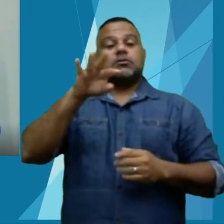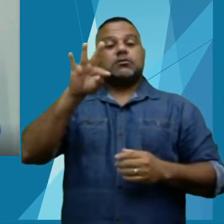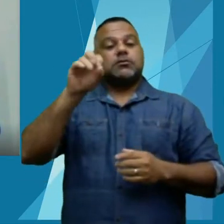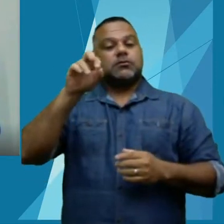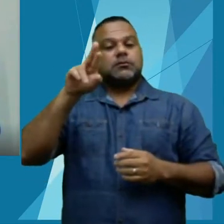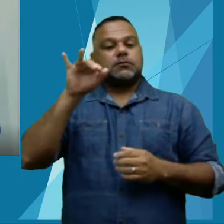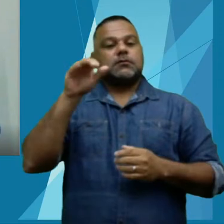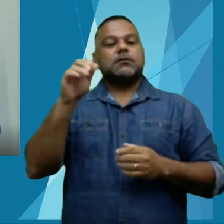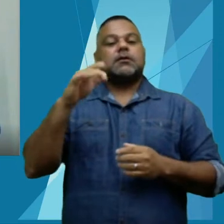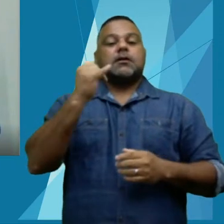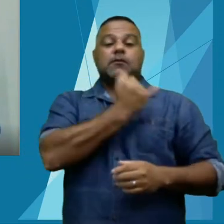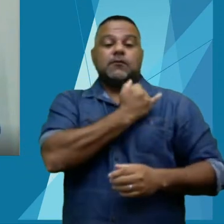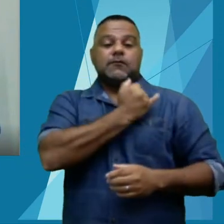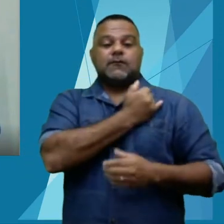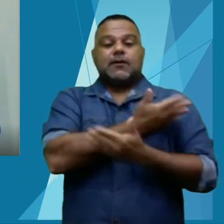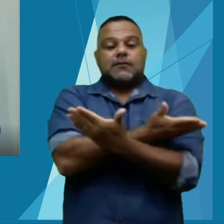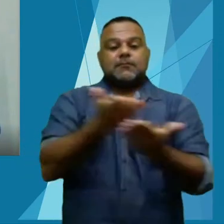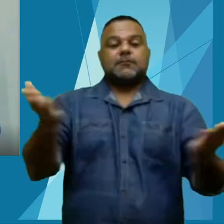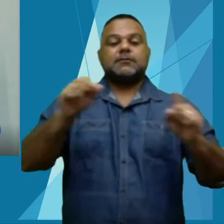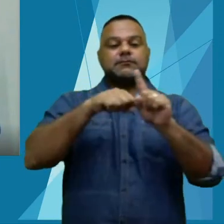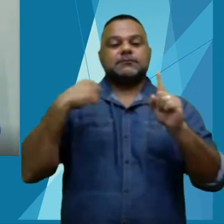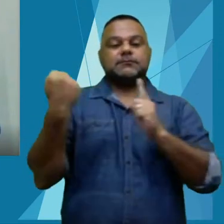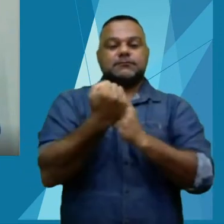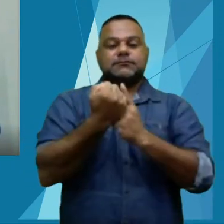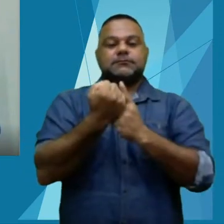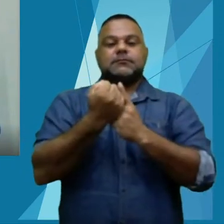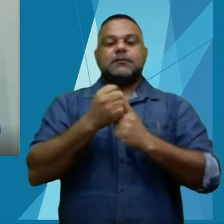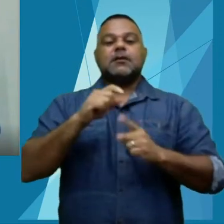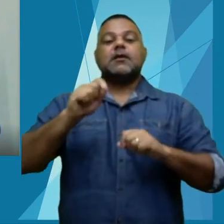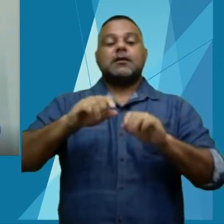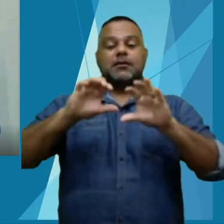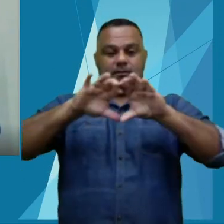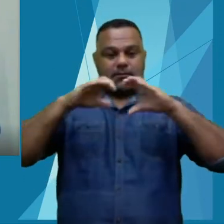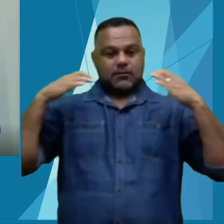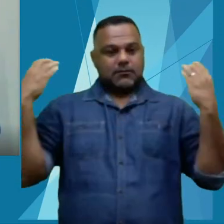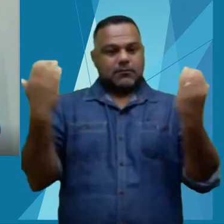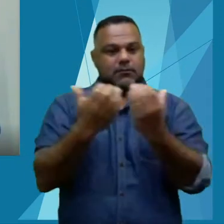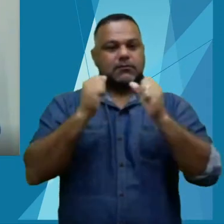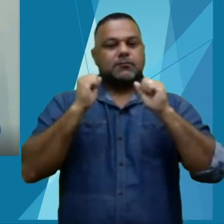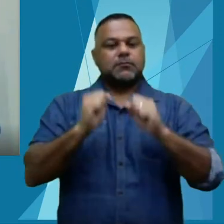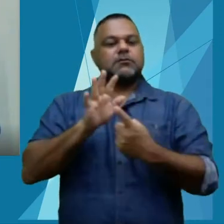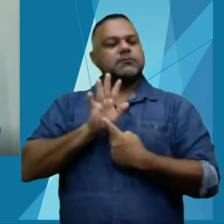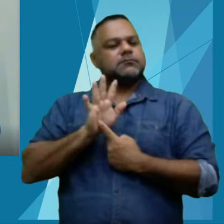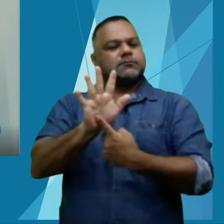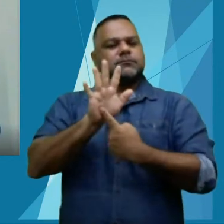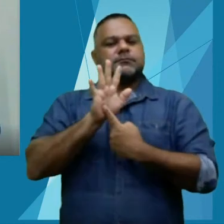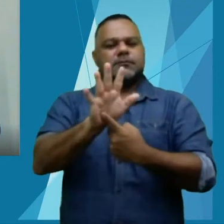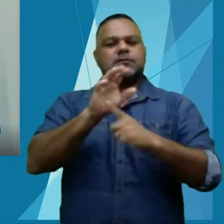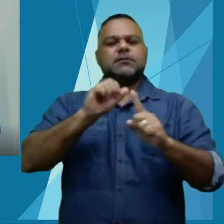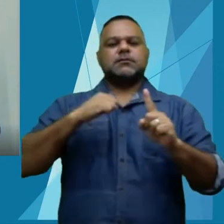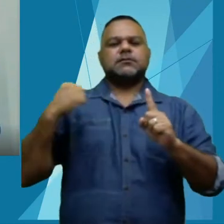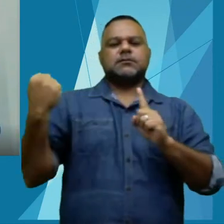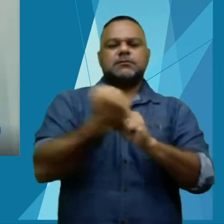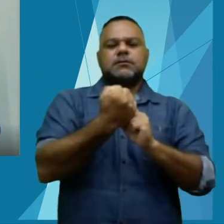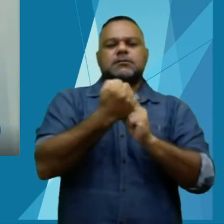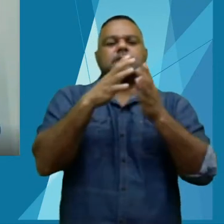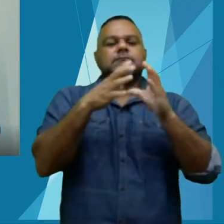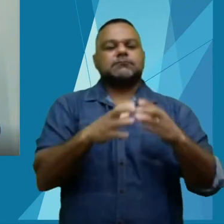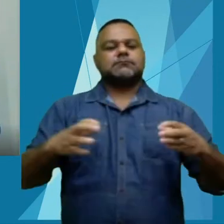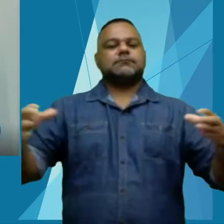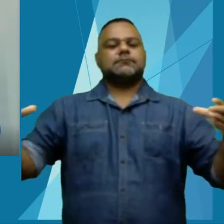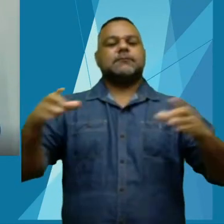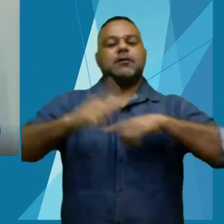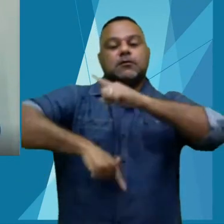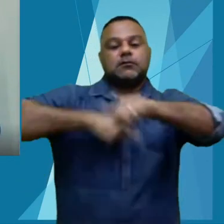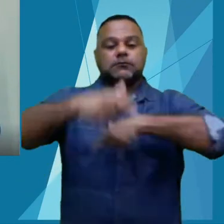legado do Instituto Federal do Acre. Então, que esse evento possa demonstrar a toda a sociedade a grandiosidade do